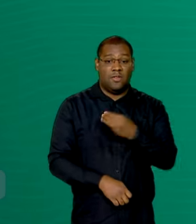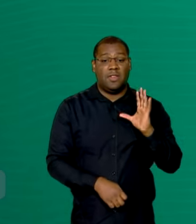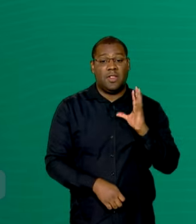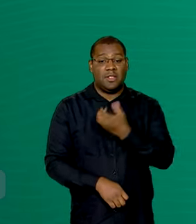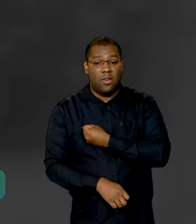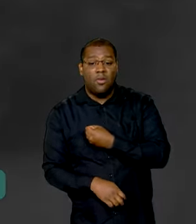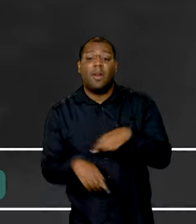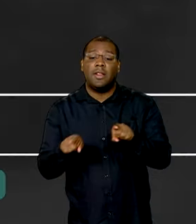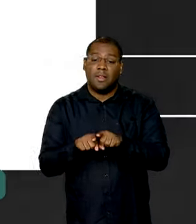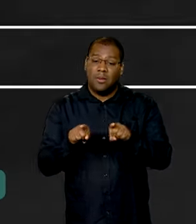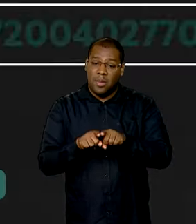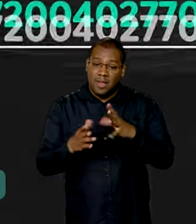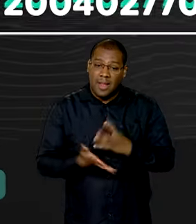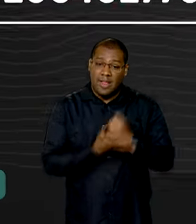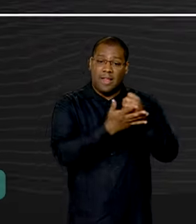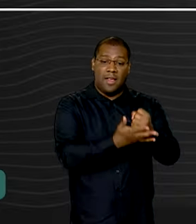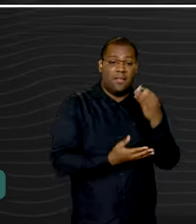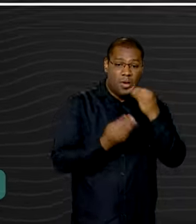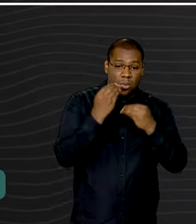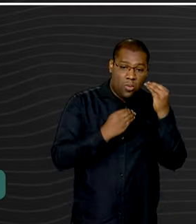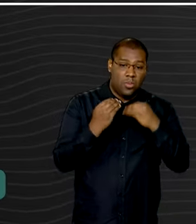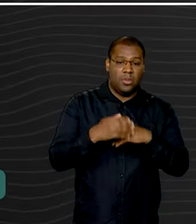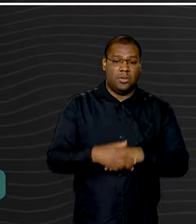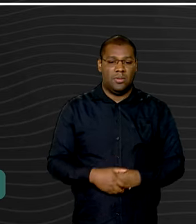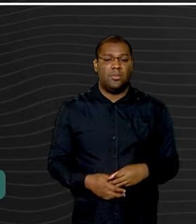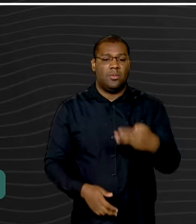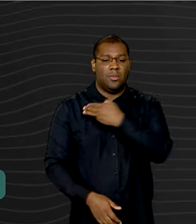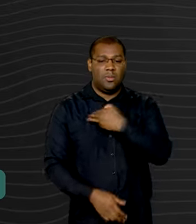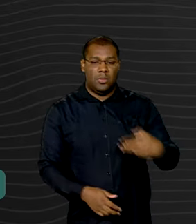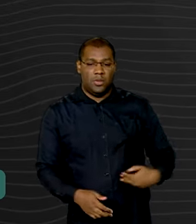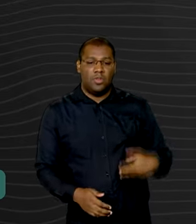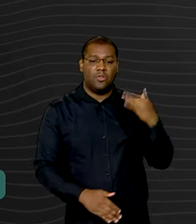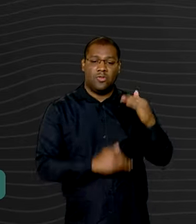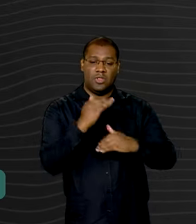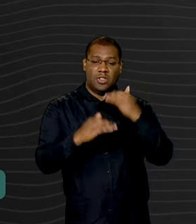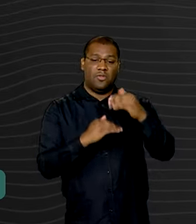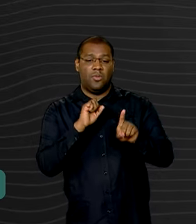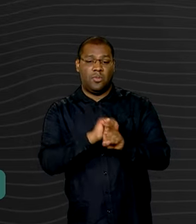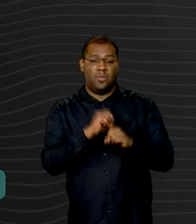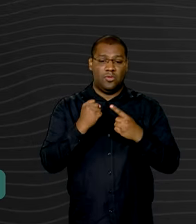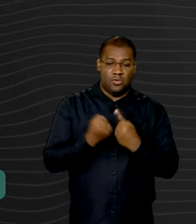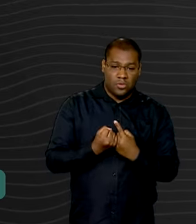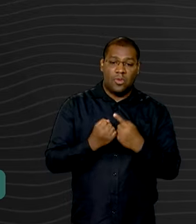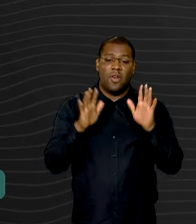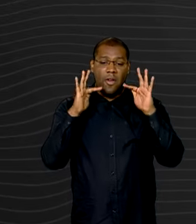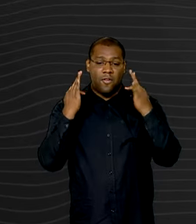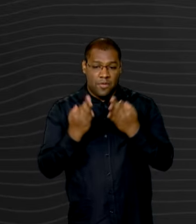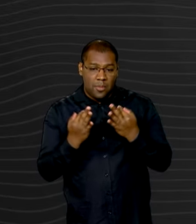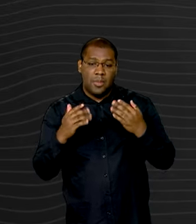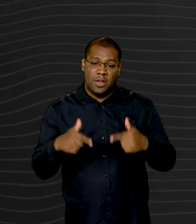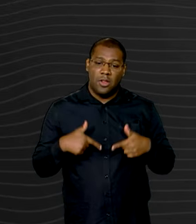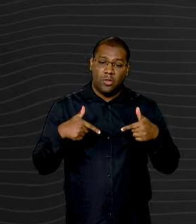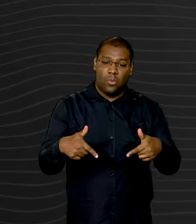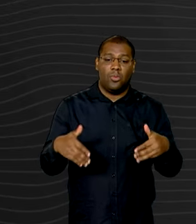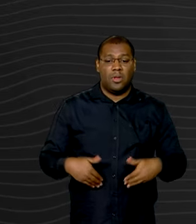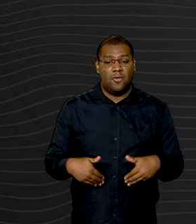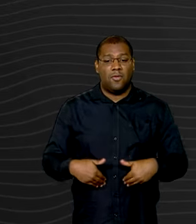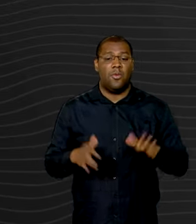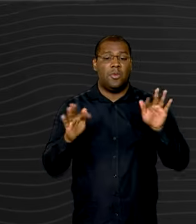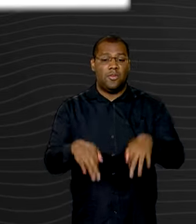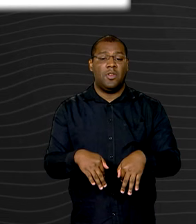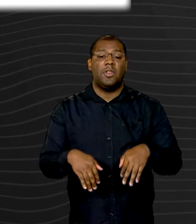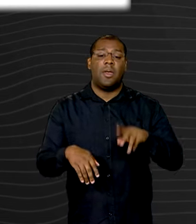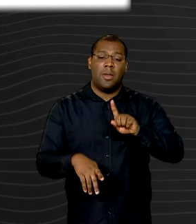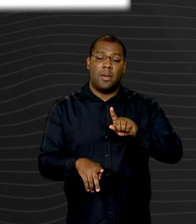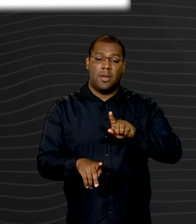levar mantimentos. Pelas redes sociais, o ministro do Desenvolvimento e Assistência Social, Família e Combate à Fome, Wellington Dias,